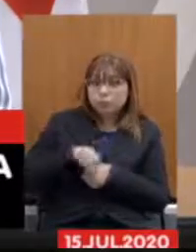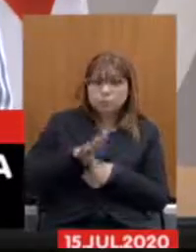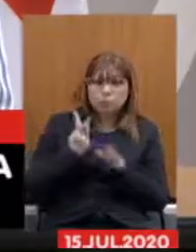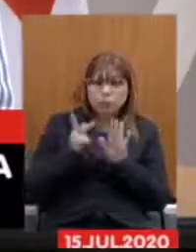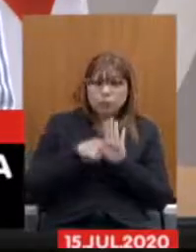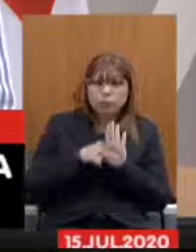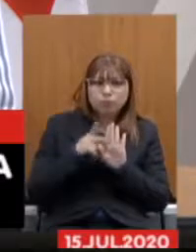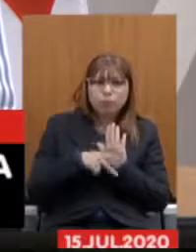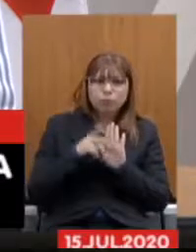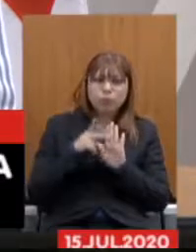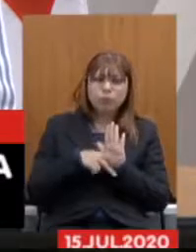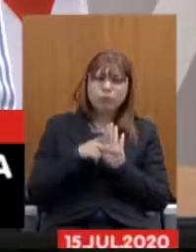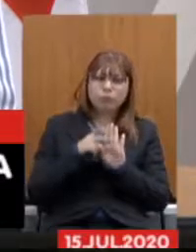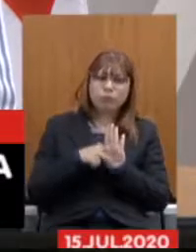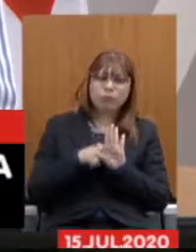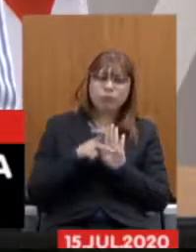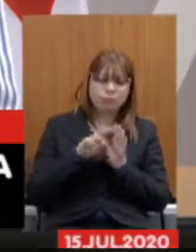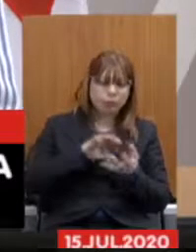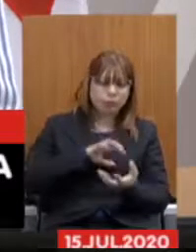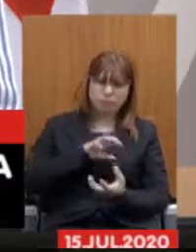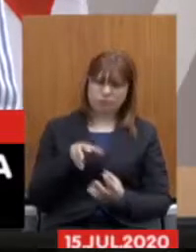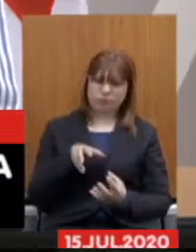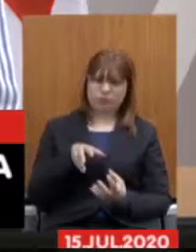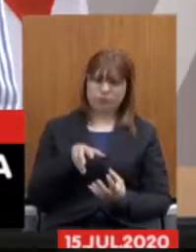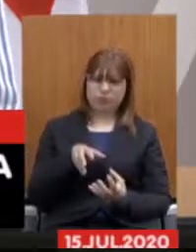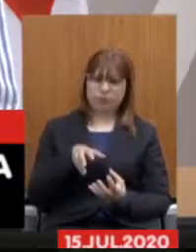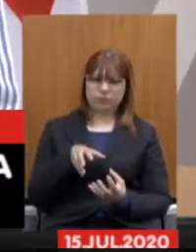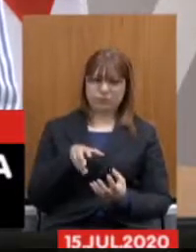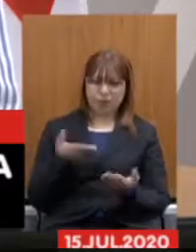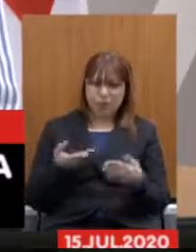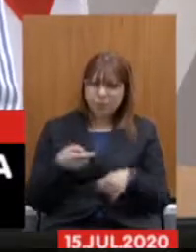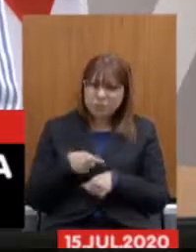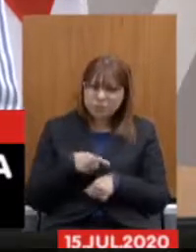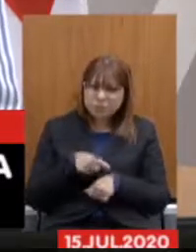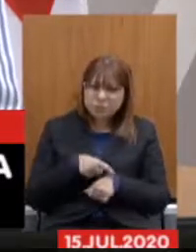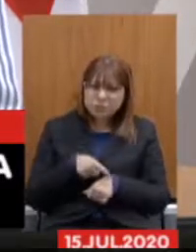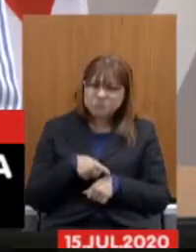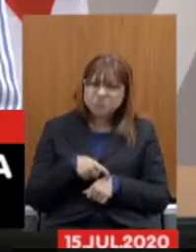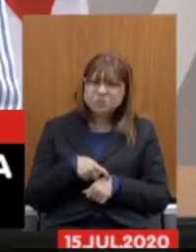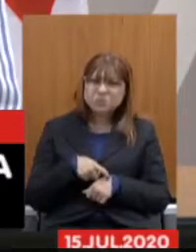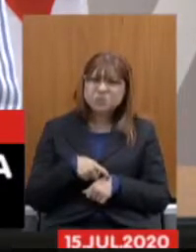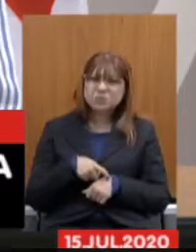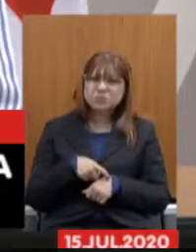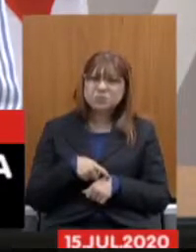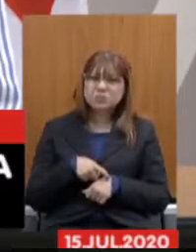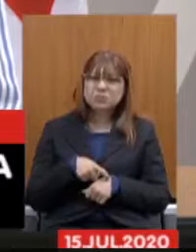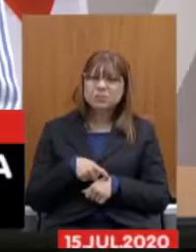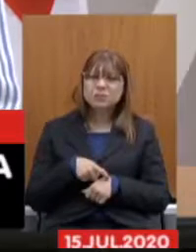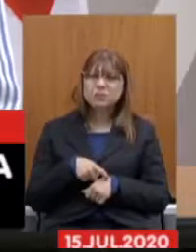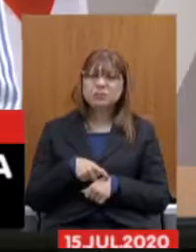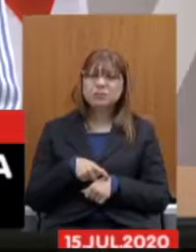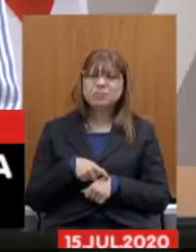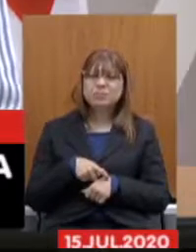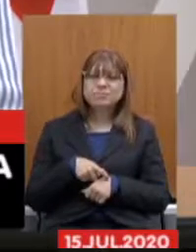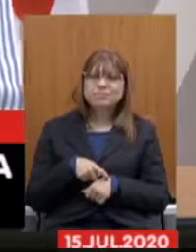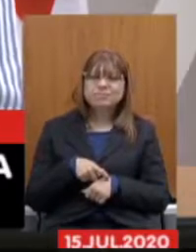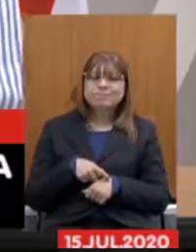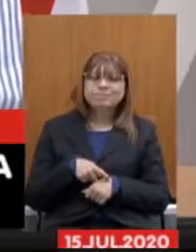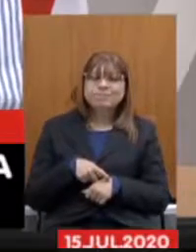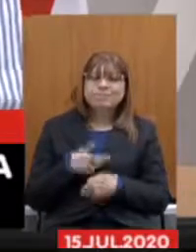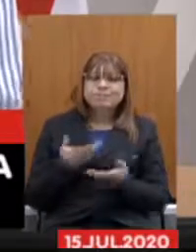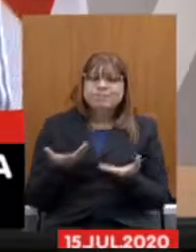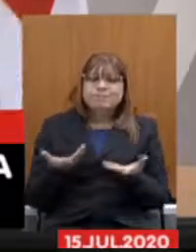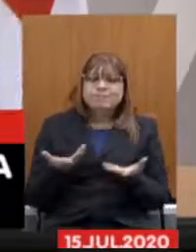projeto de reforma nesse momento aonde esses